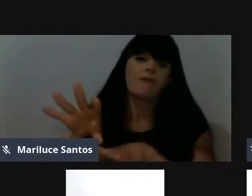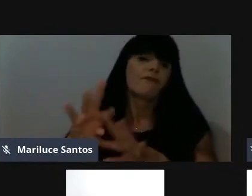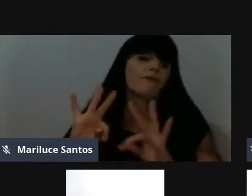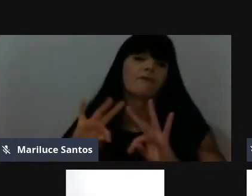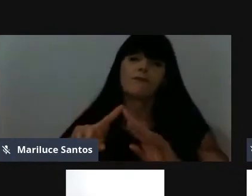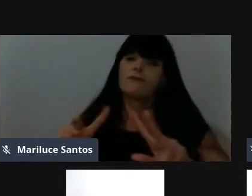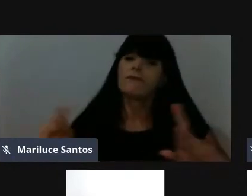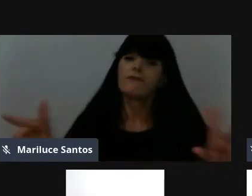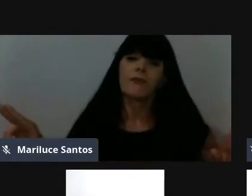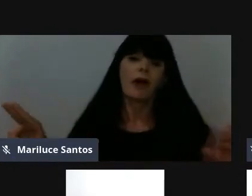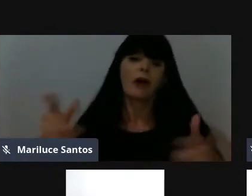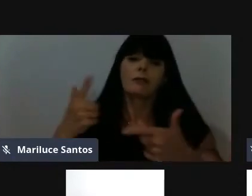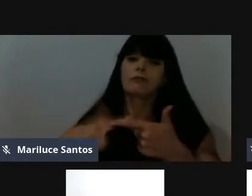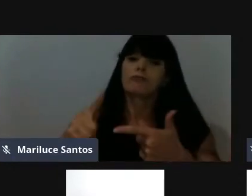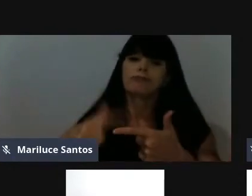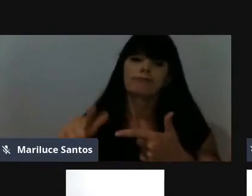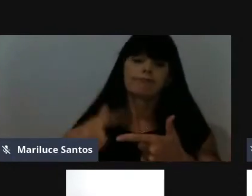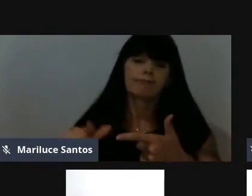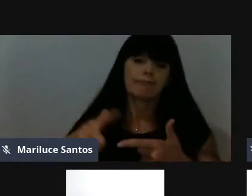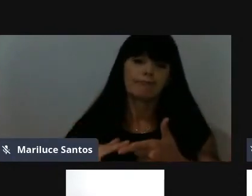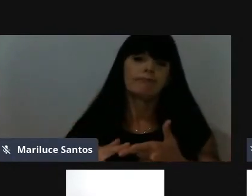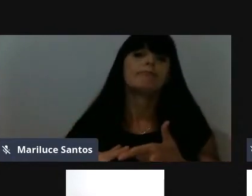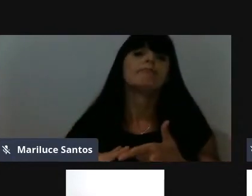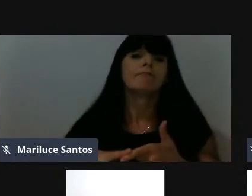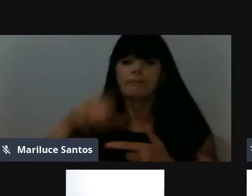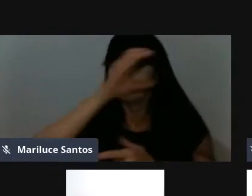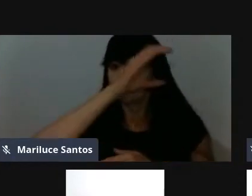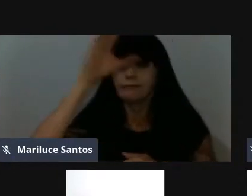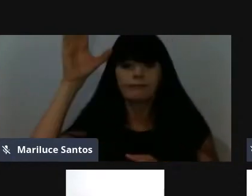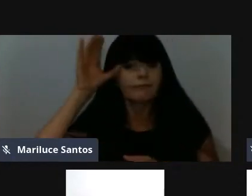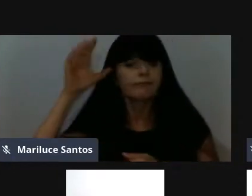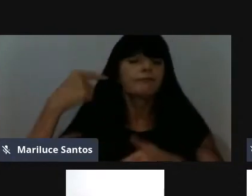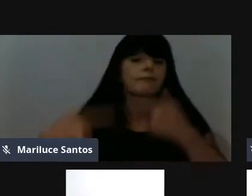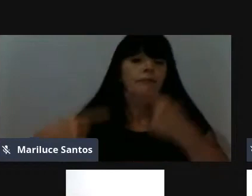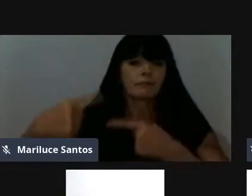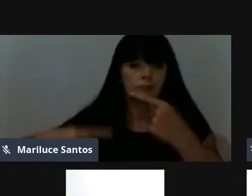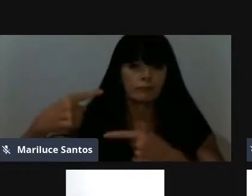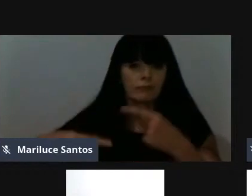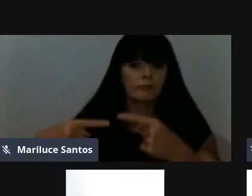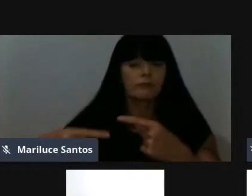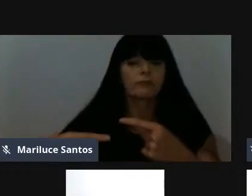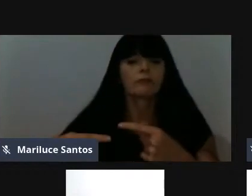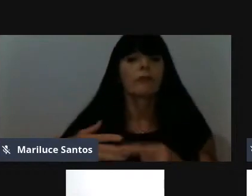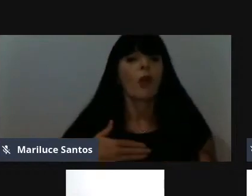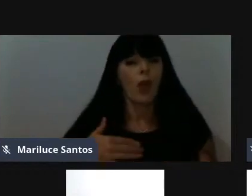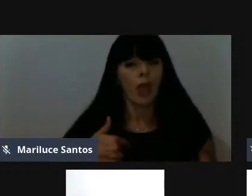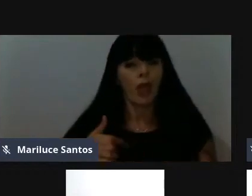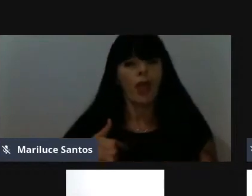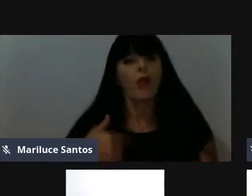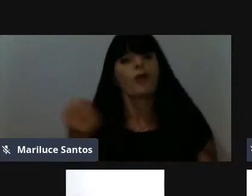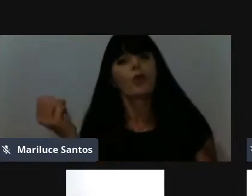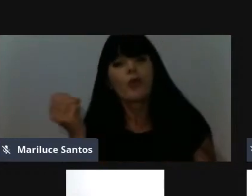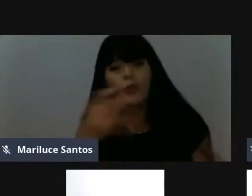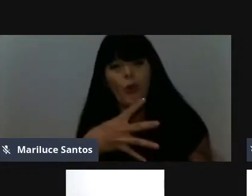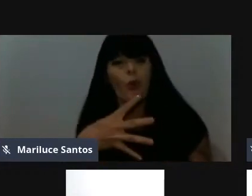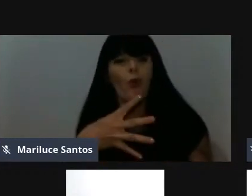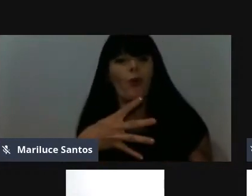várias demandas para o plenário para serem discutidas, né, então, a minha juventude me dá esse gás, eu ainda estou novo, né,